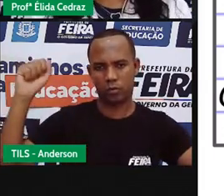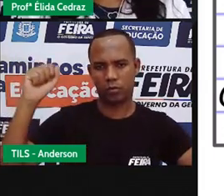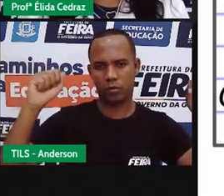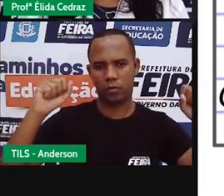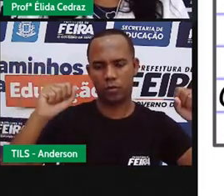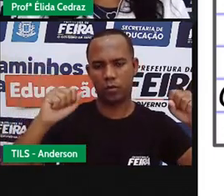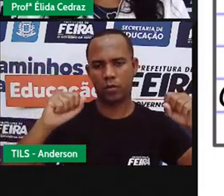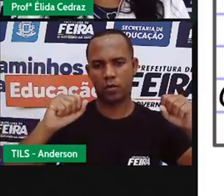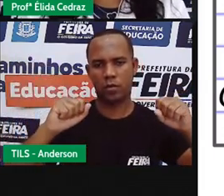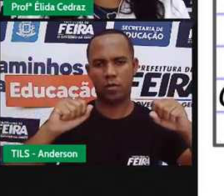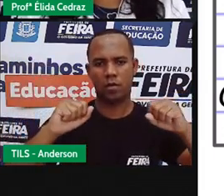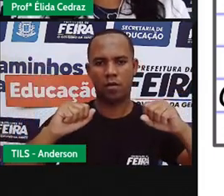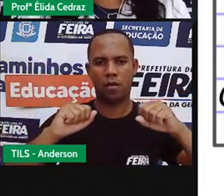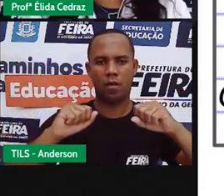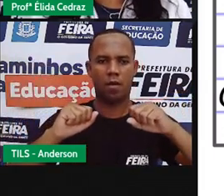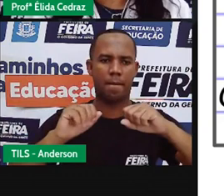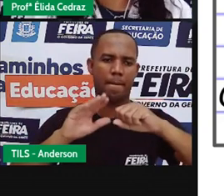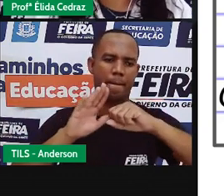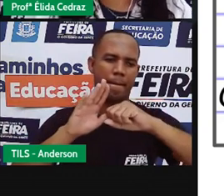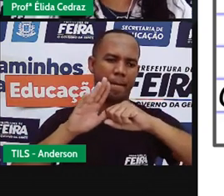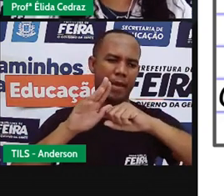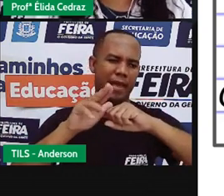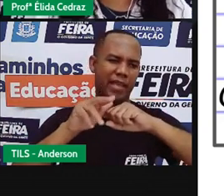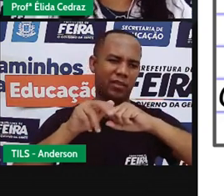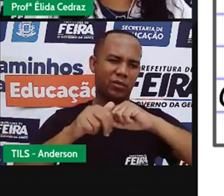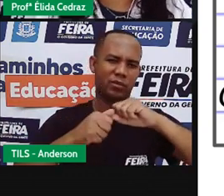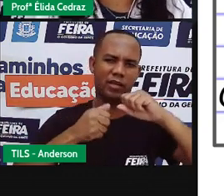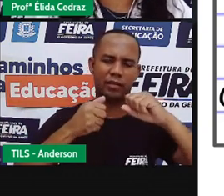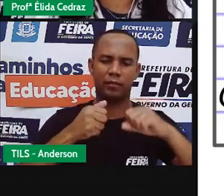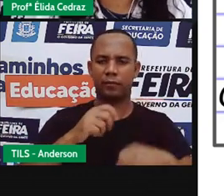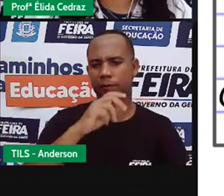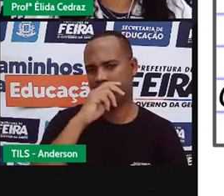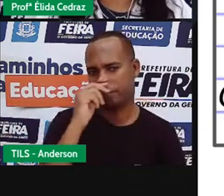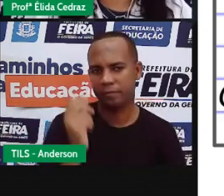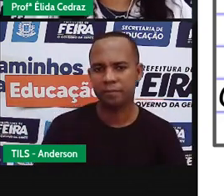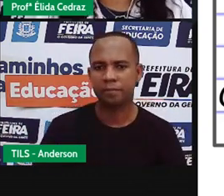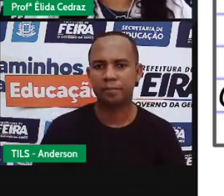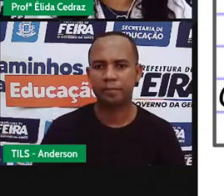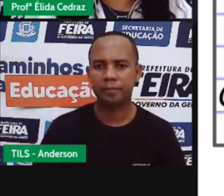que objeto é esse? Um barco.